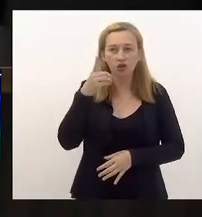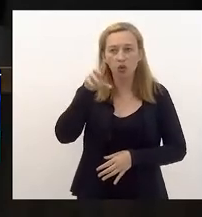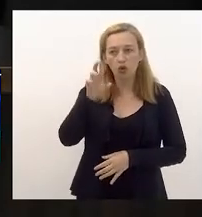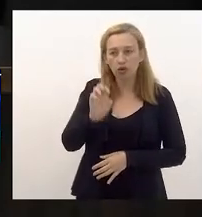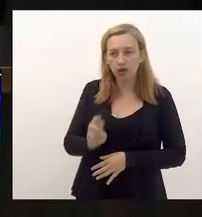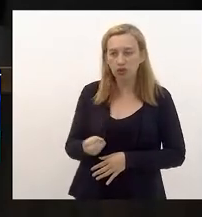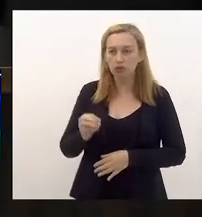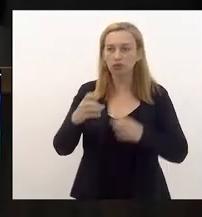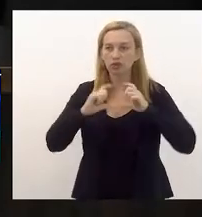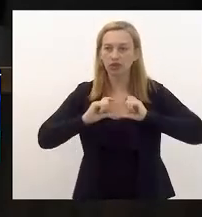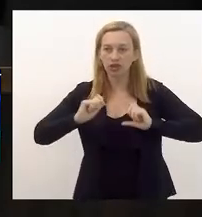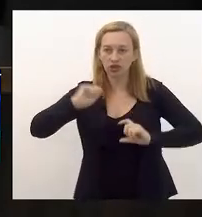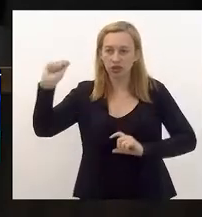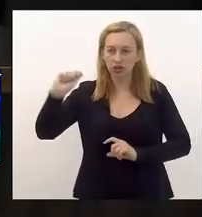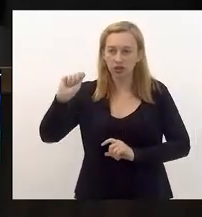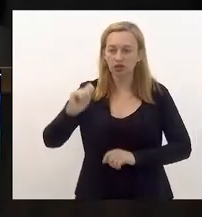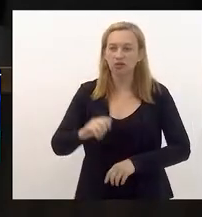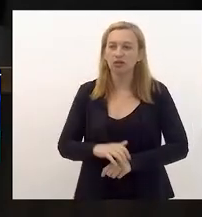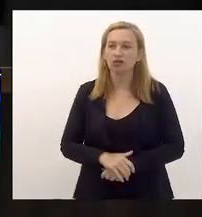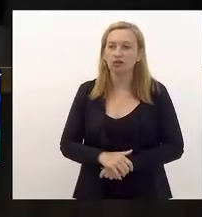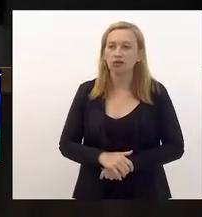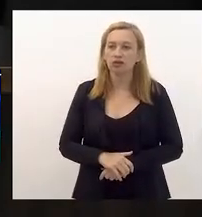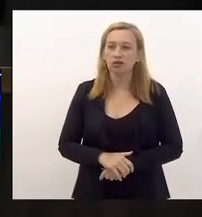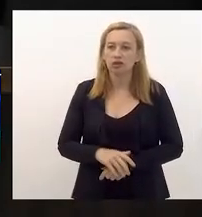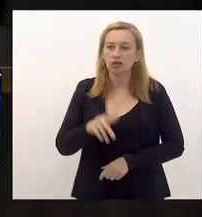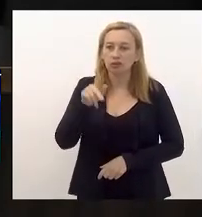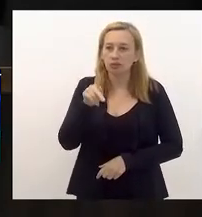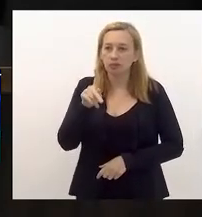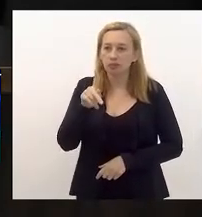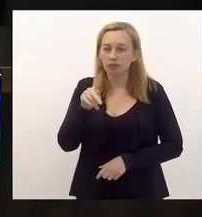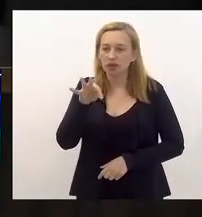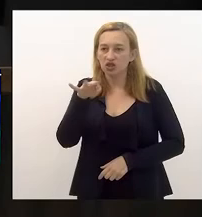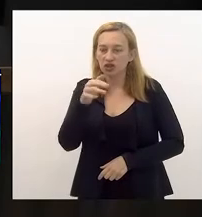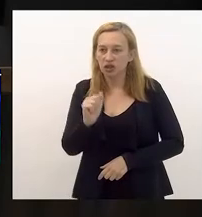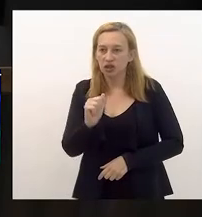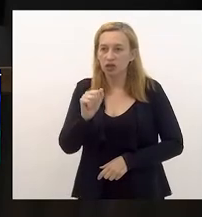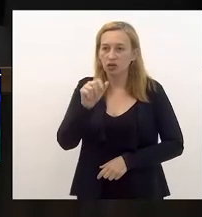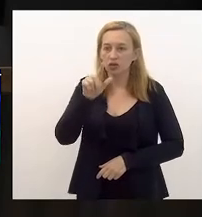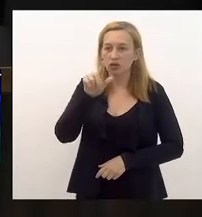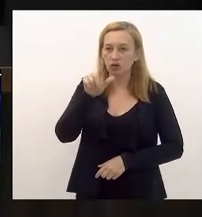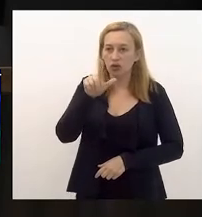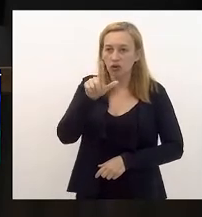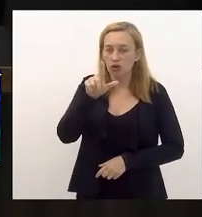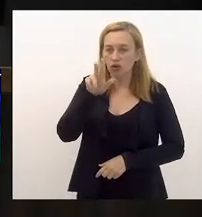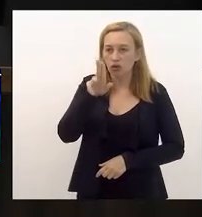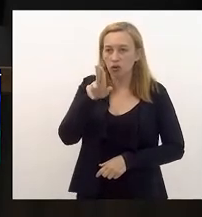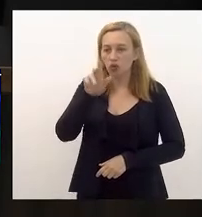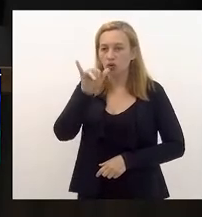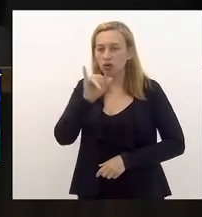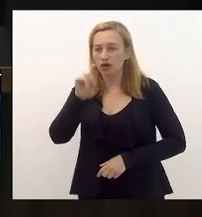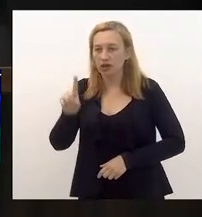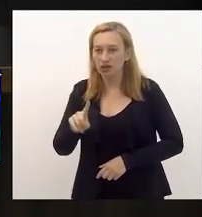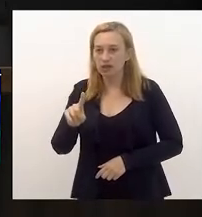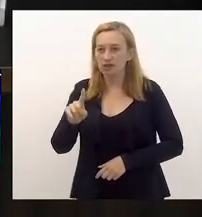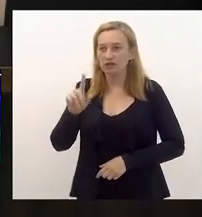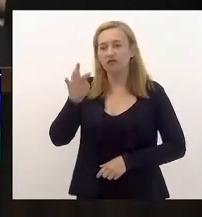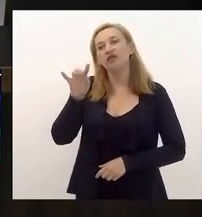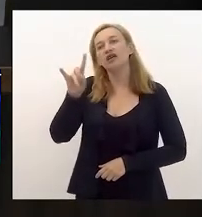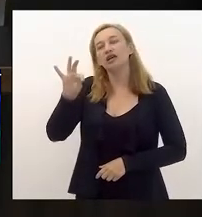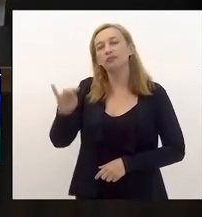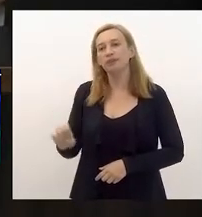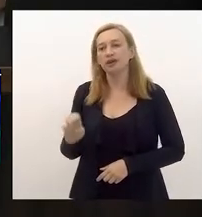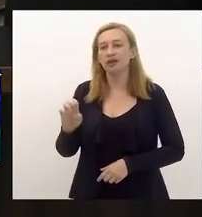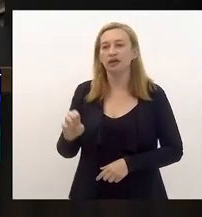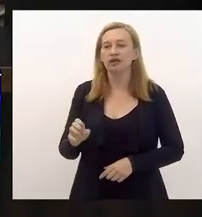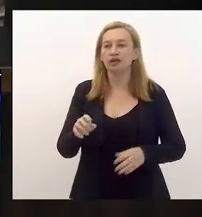concede medalha tiradente de seu respectivo diploma ao hipista Luiz Felipe Cortizo Gonçalves de Azevedo Filipinho, parecer da